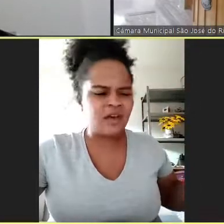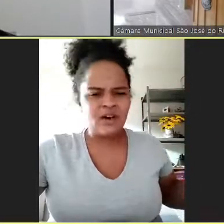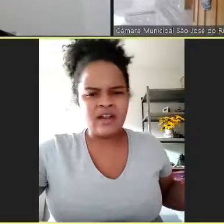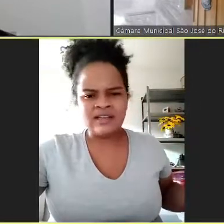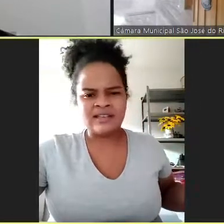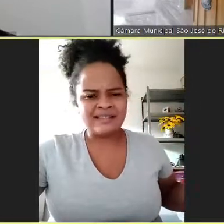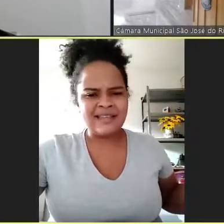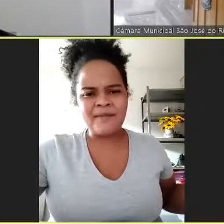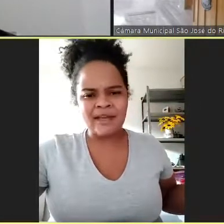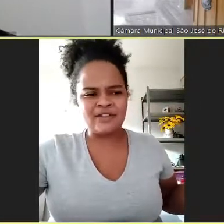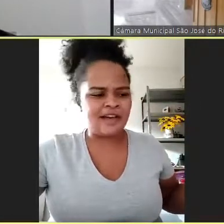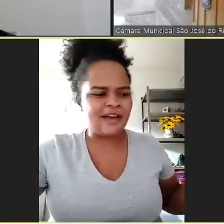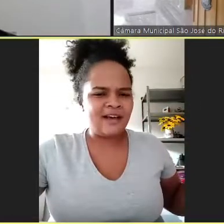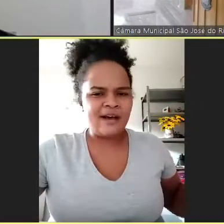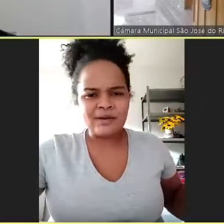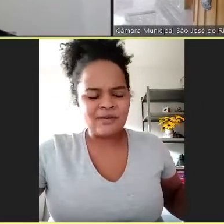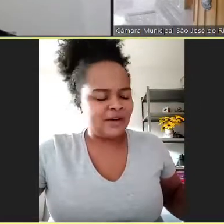gente. Olha, sinceramente,